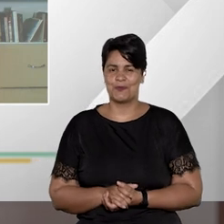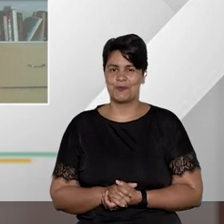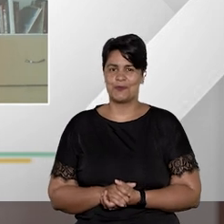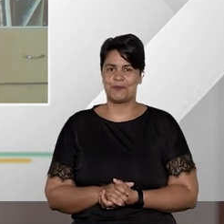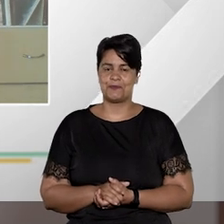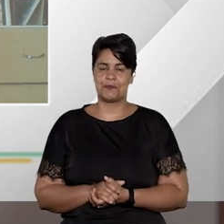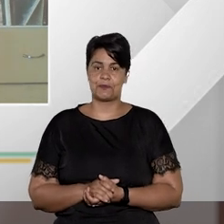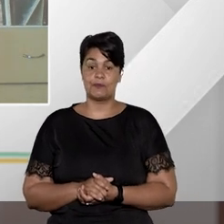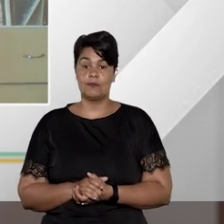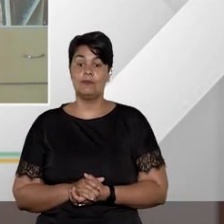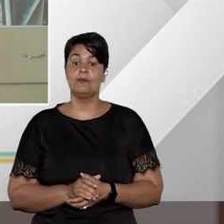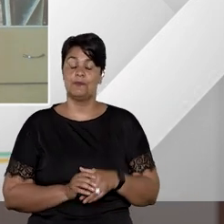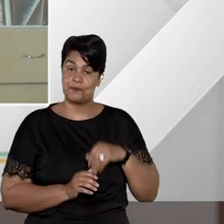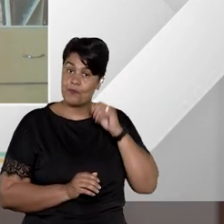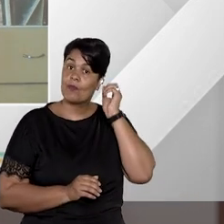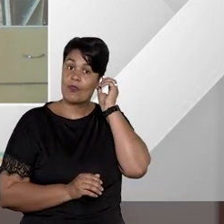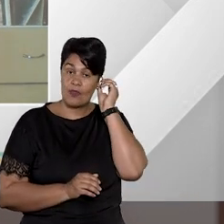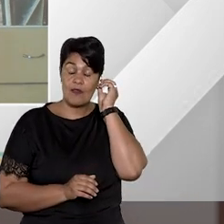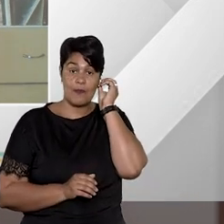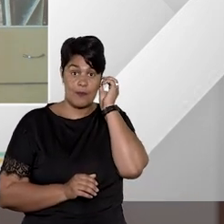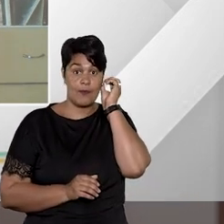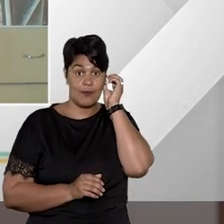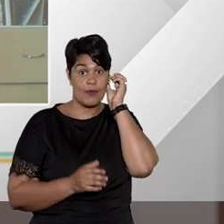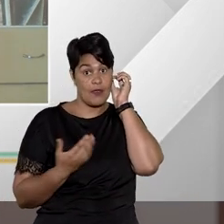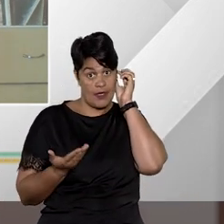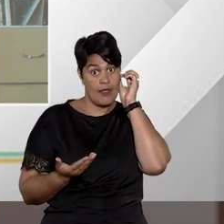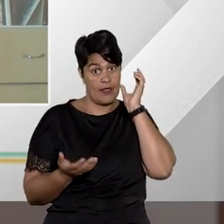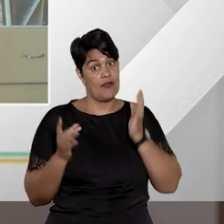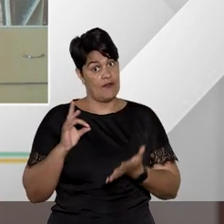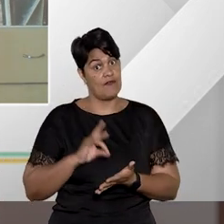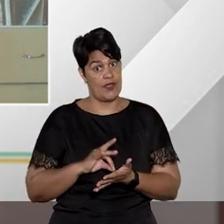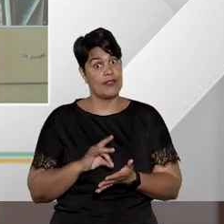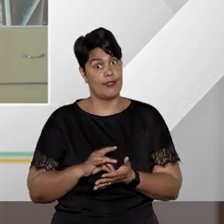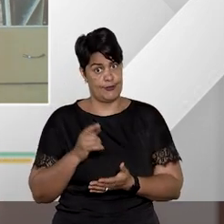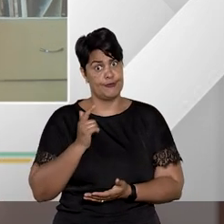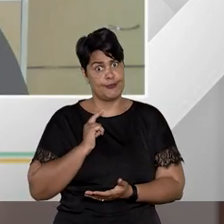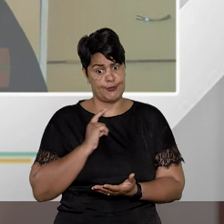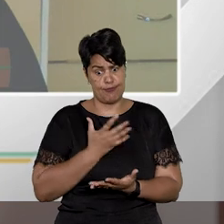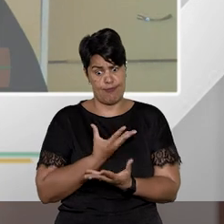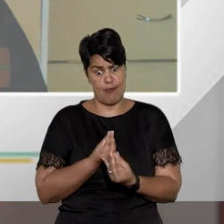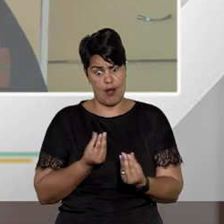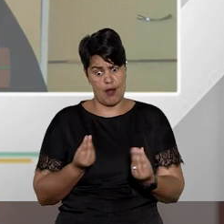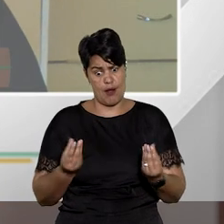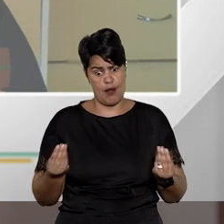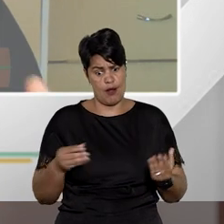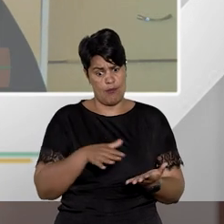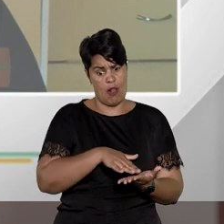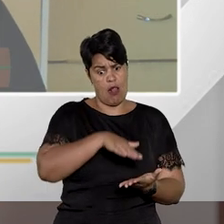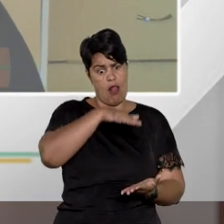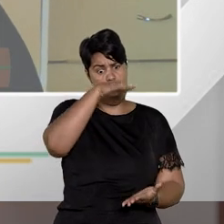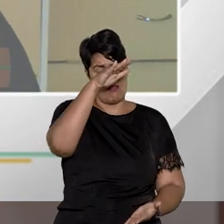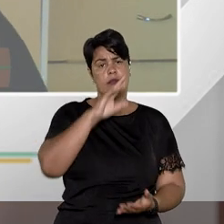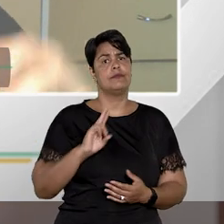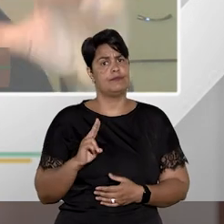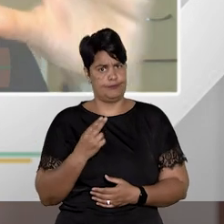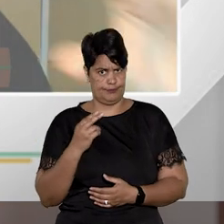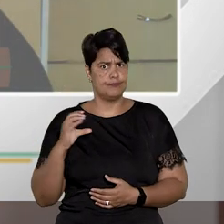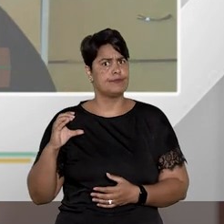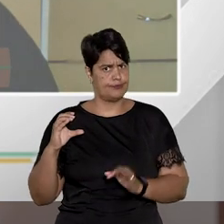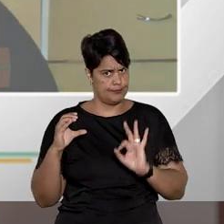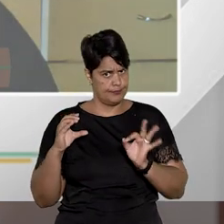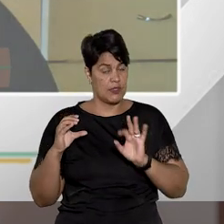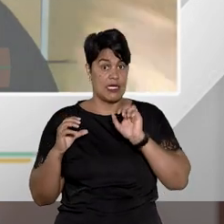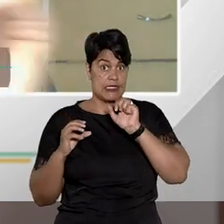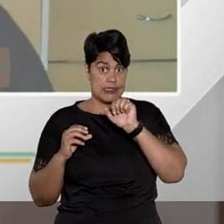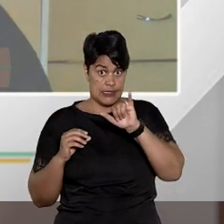Então não há dúvida de que nós temos realmente um excesso de habeas corpus uma pesquisa rápida na jurisprudência